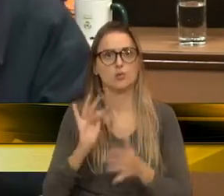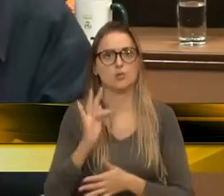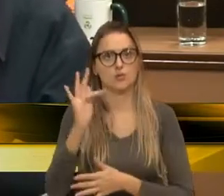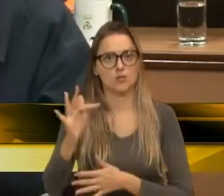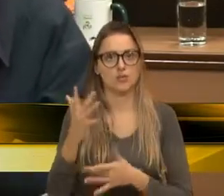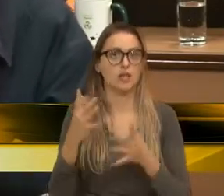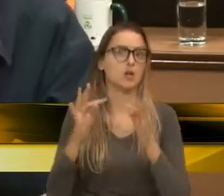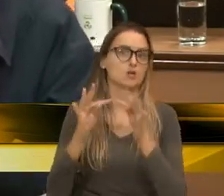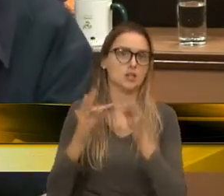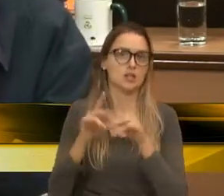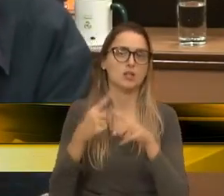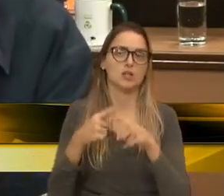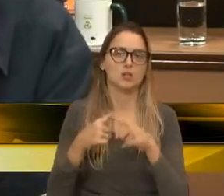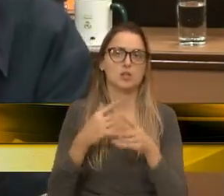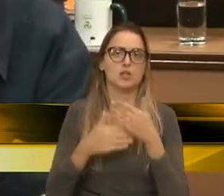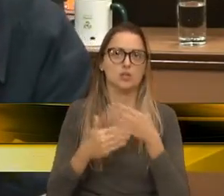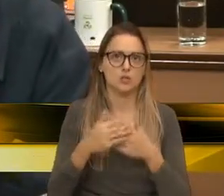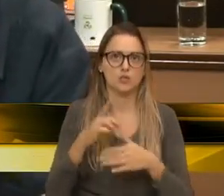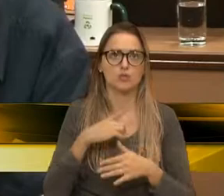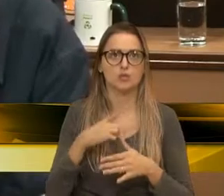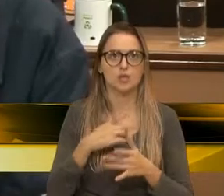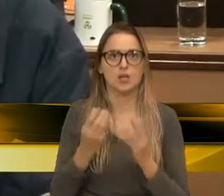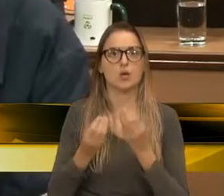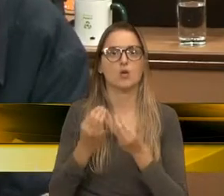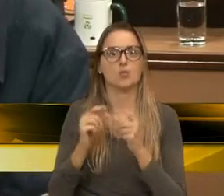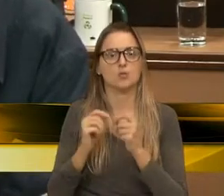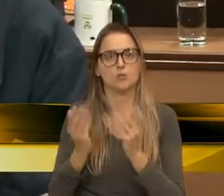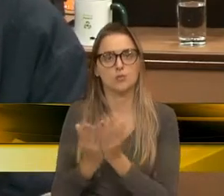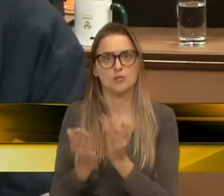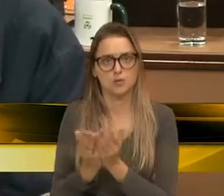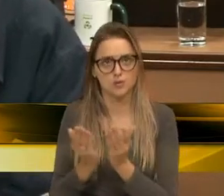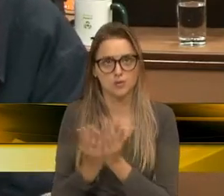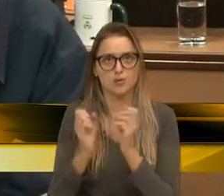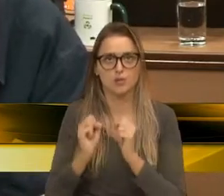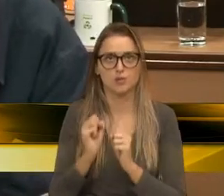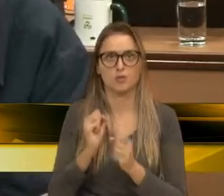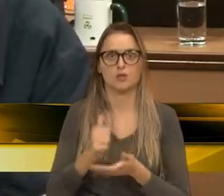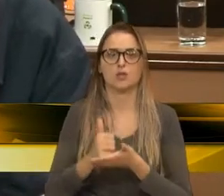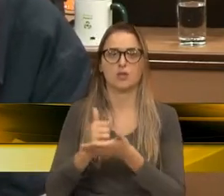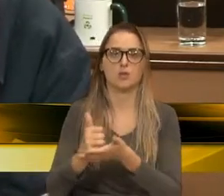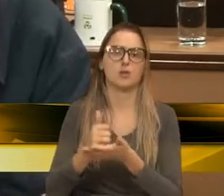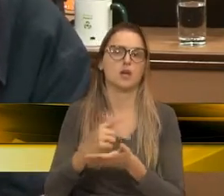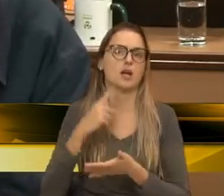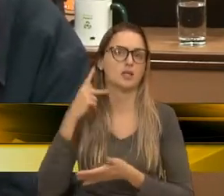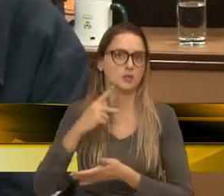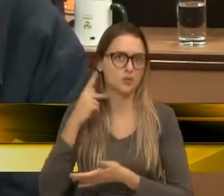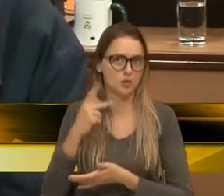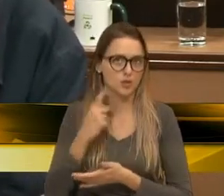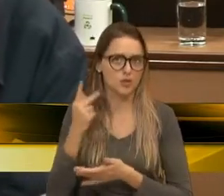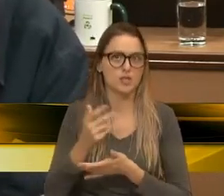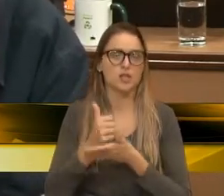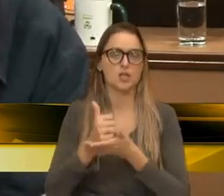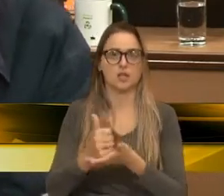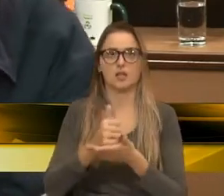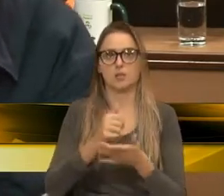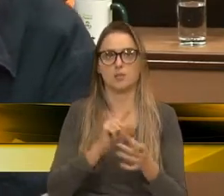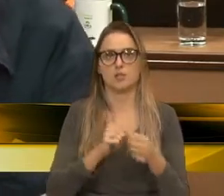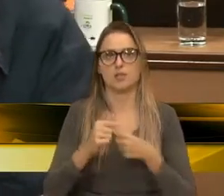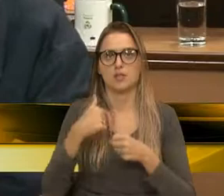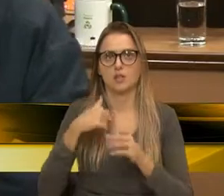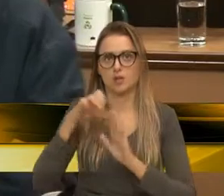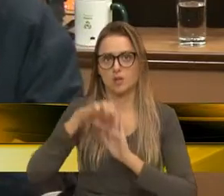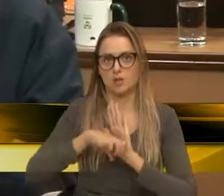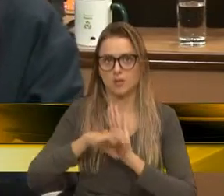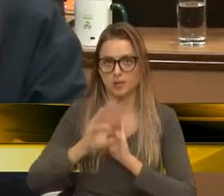têm produção acadêmica e científica que podem ajudar as políticas públicas nacionais. Então, farei essa emenda de redação final para que